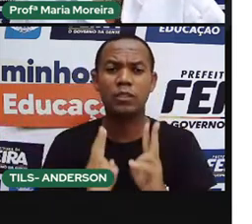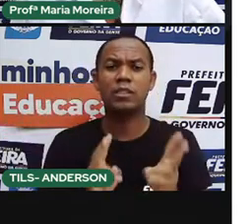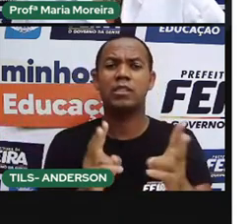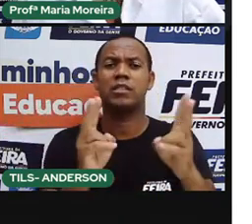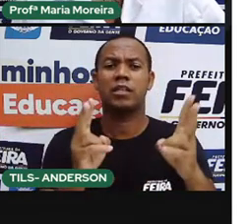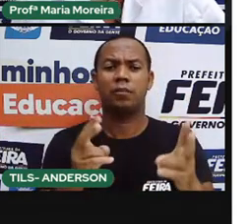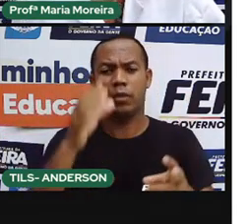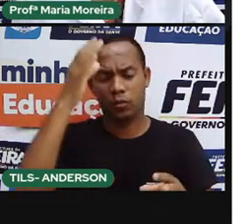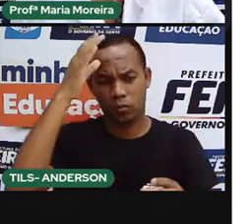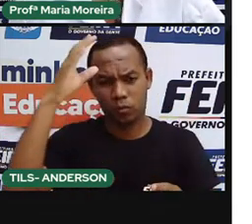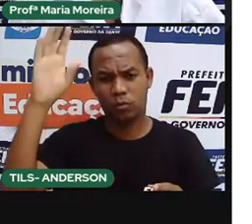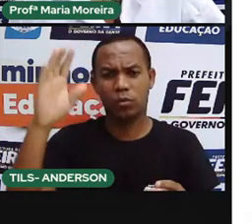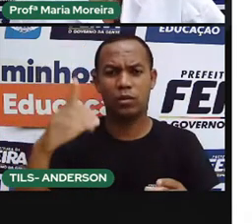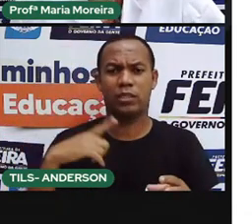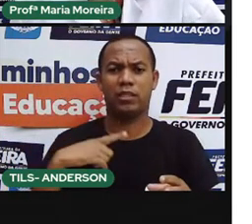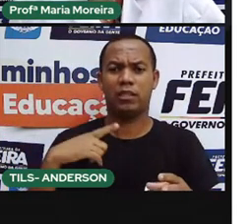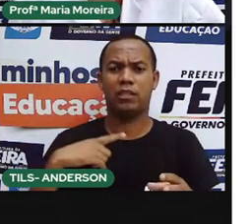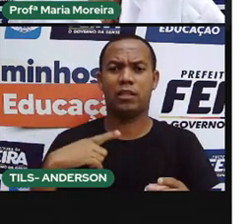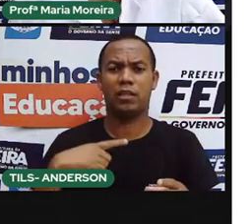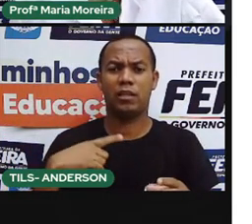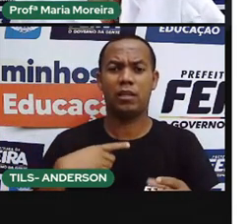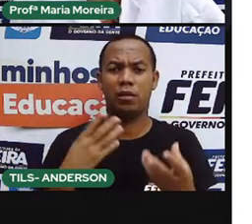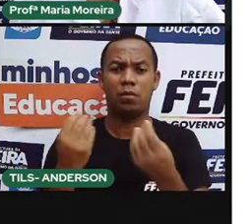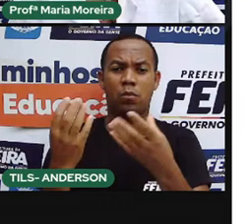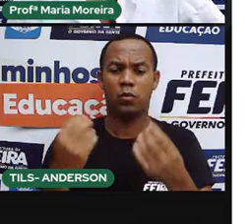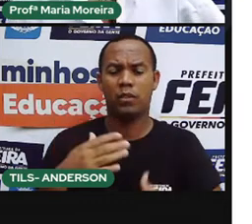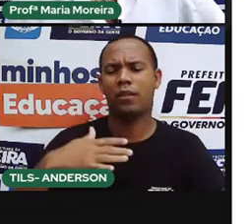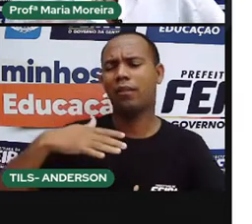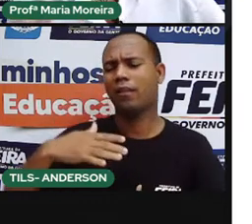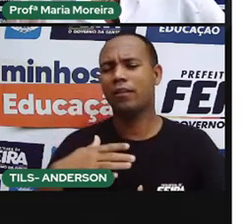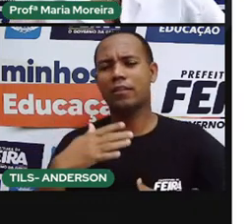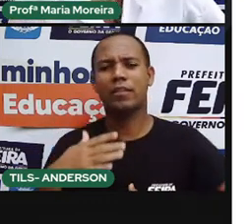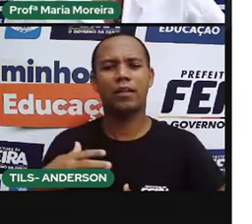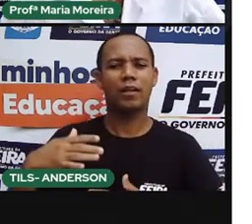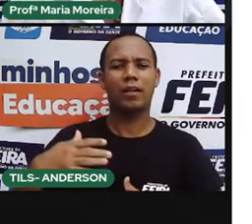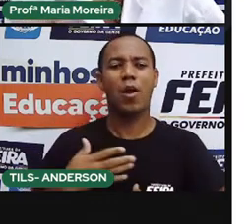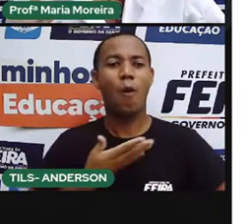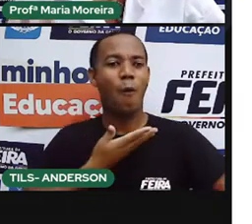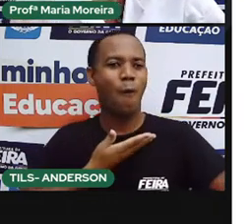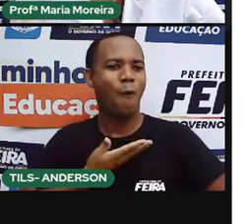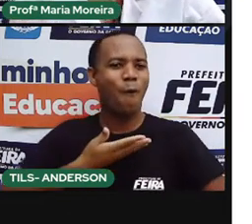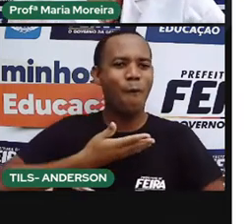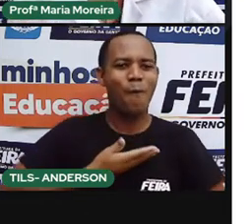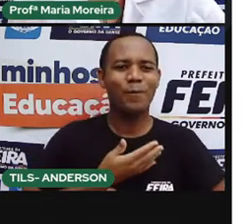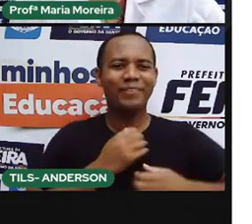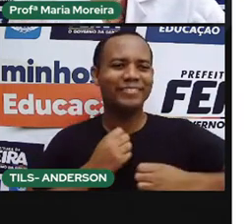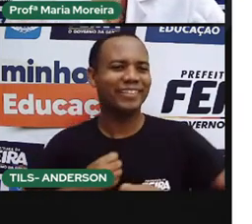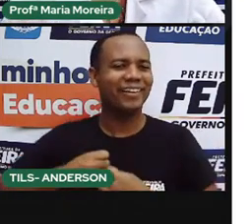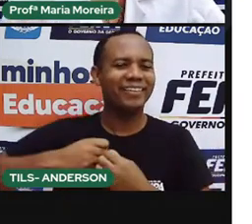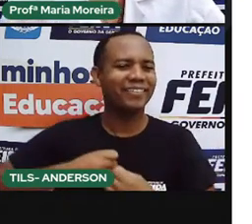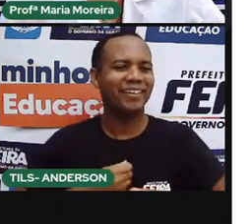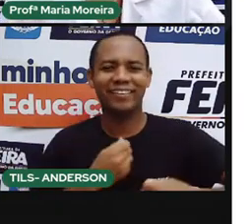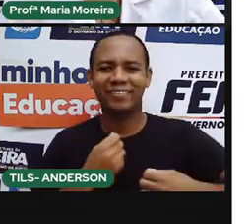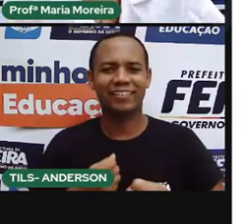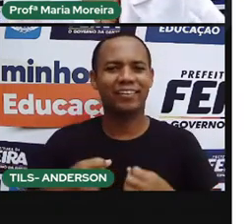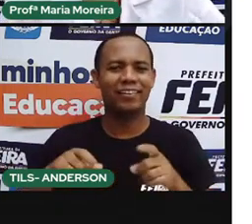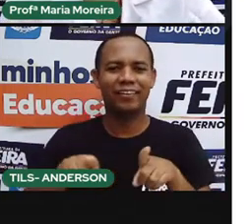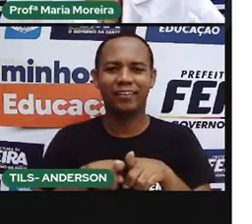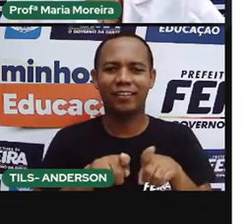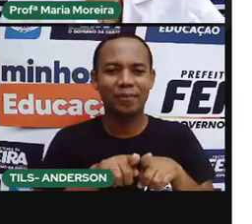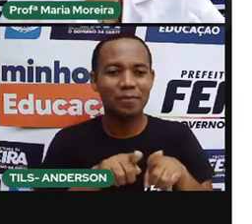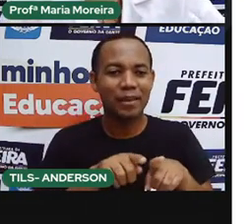dança. Então, tudo é muito voltado para essa questão do dançar, do corpo, do movimentar o corpo, né. Desde